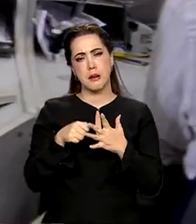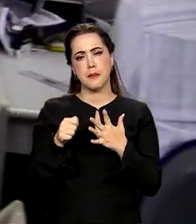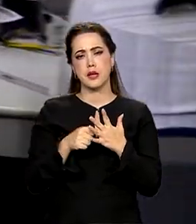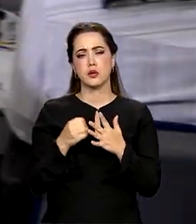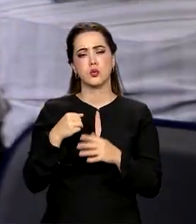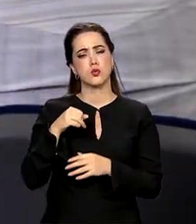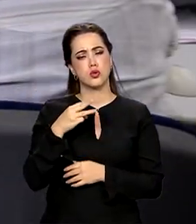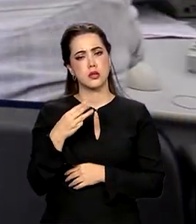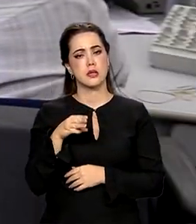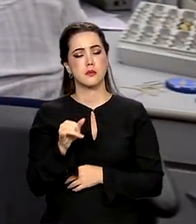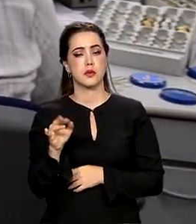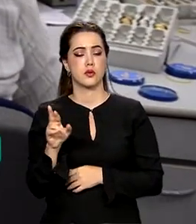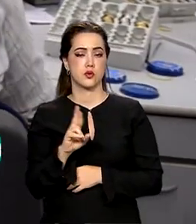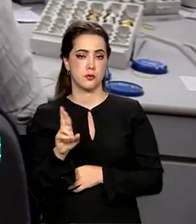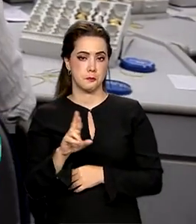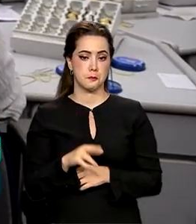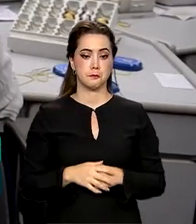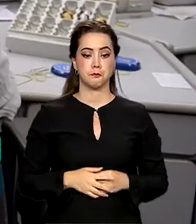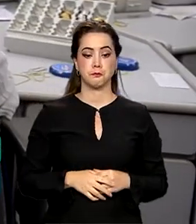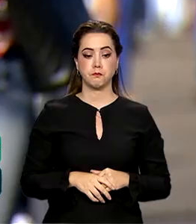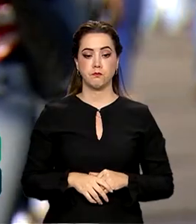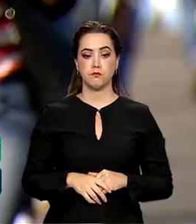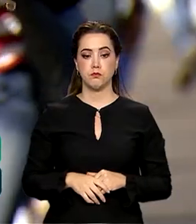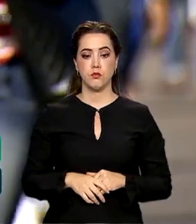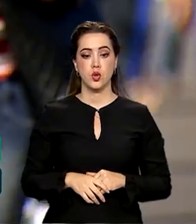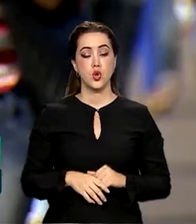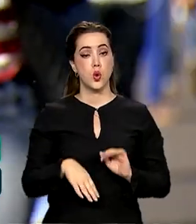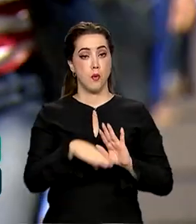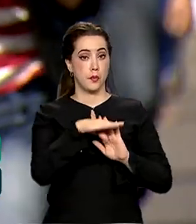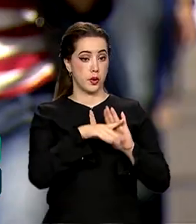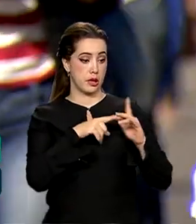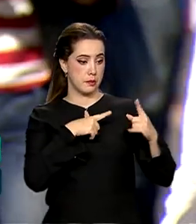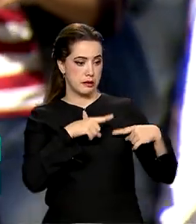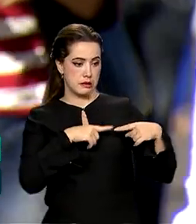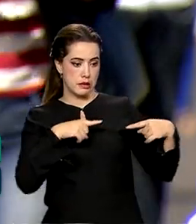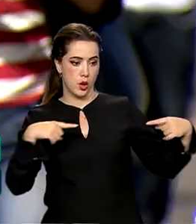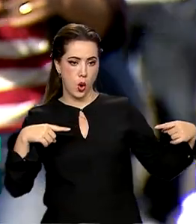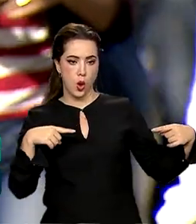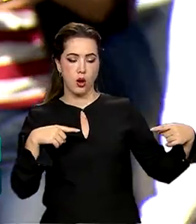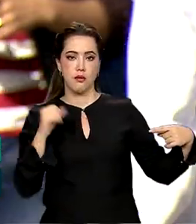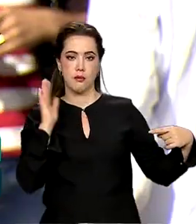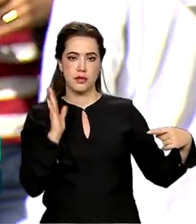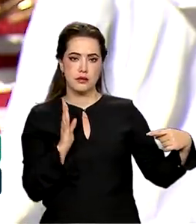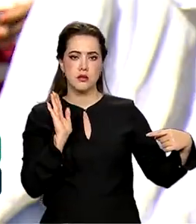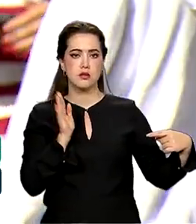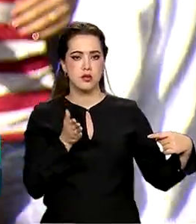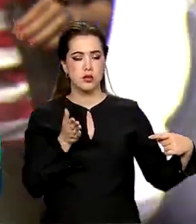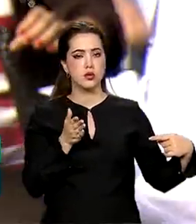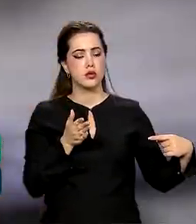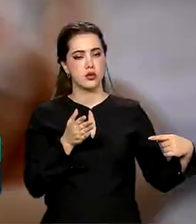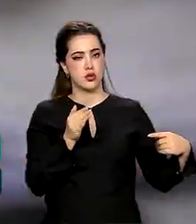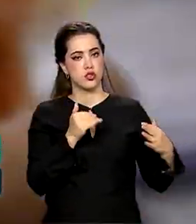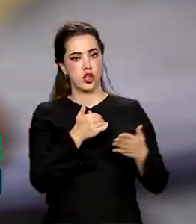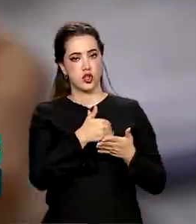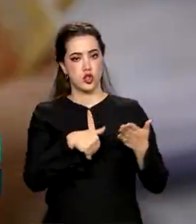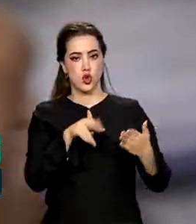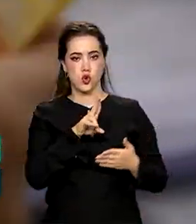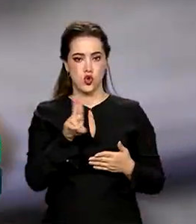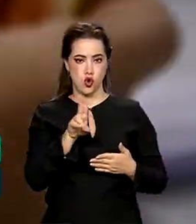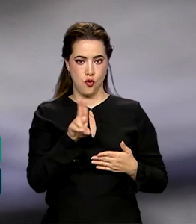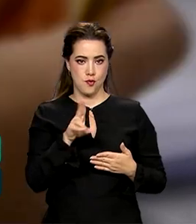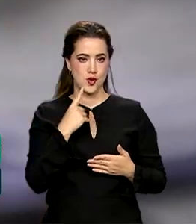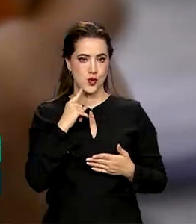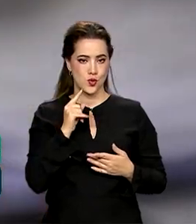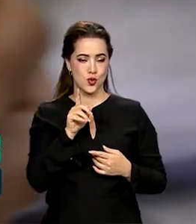Desenrola Brasil já excluiu dos registros de negativados cerca de 7 milhões e meio de dívidas de pequeno